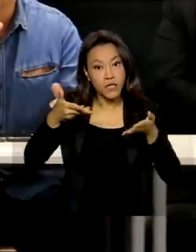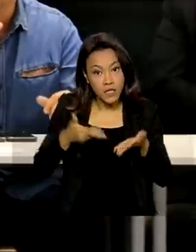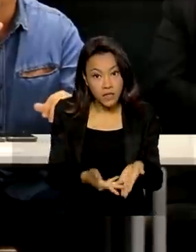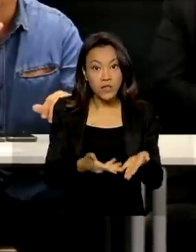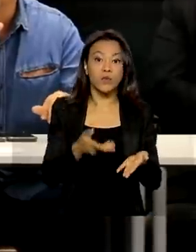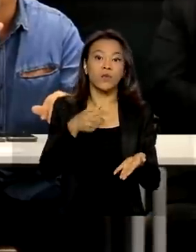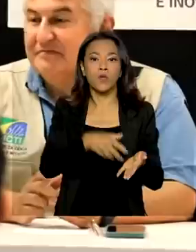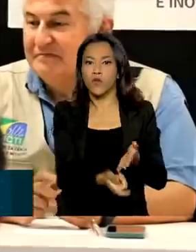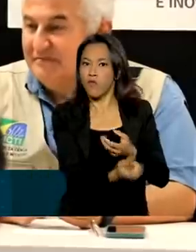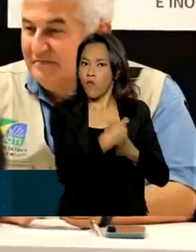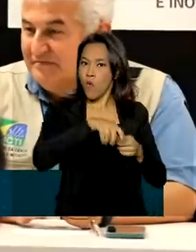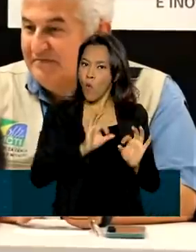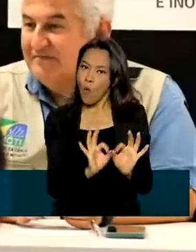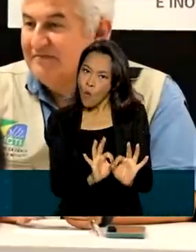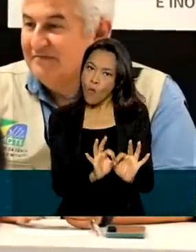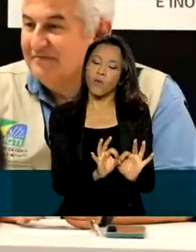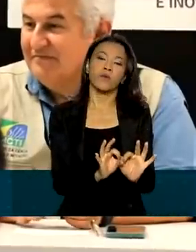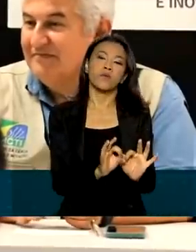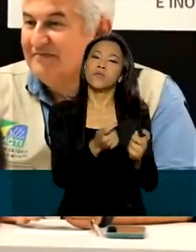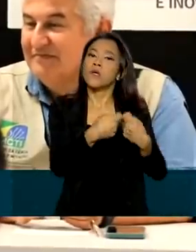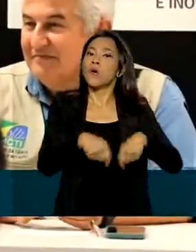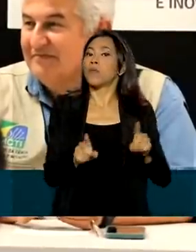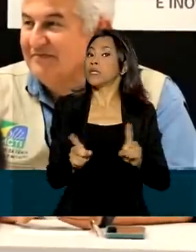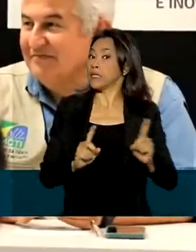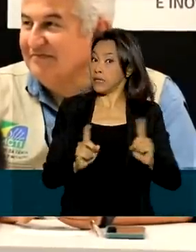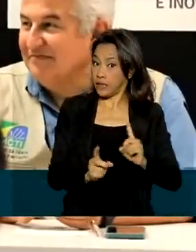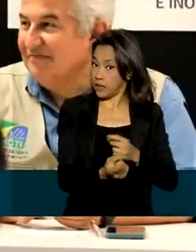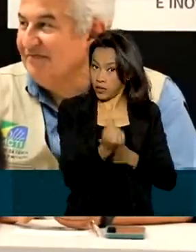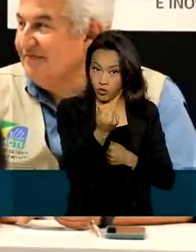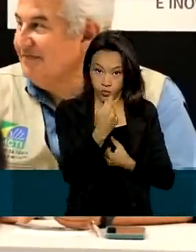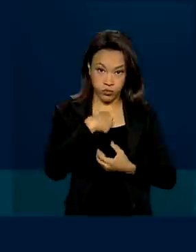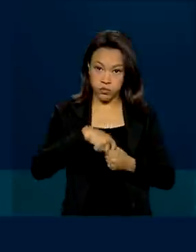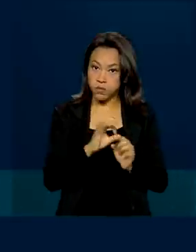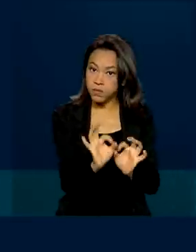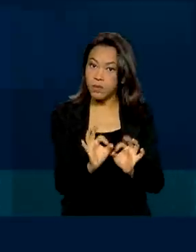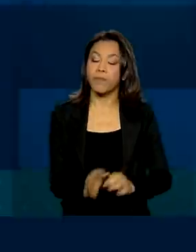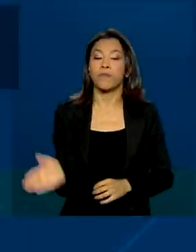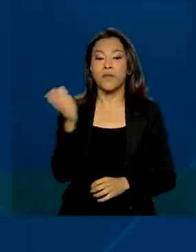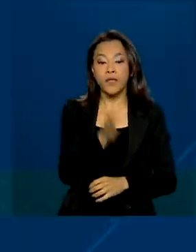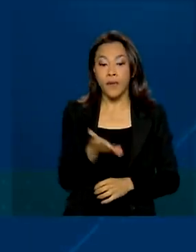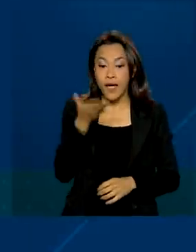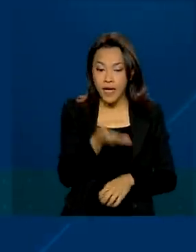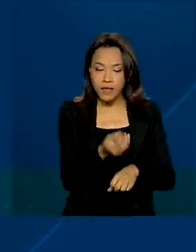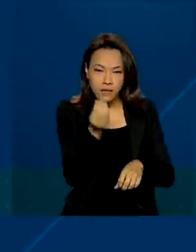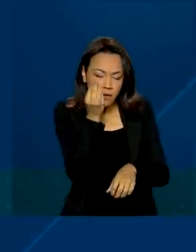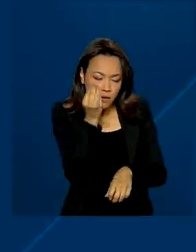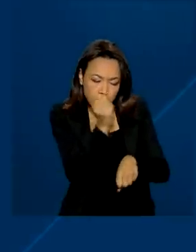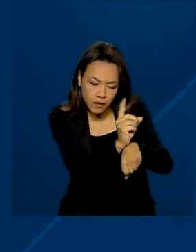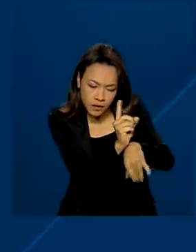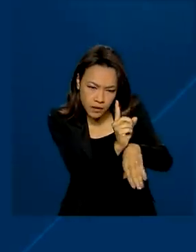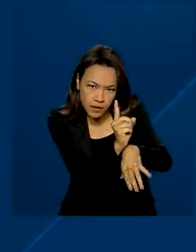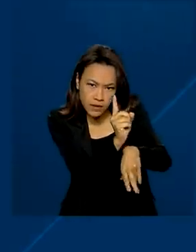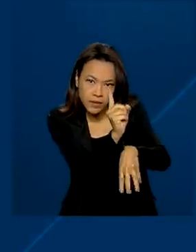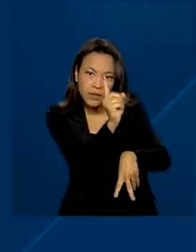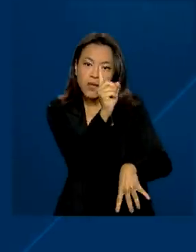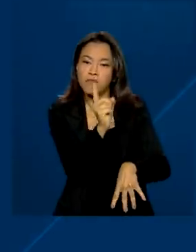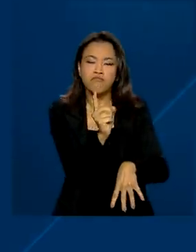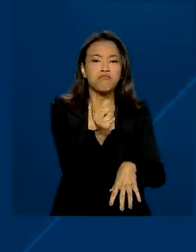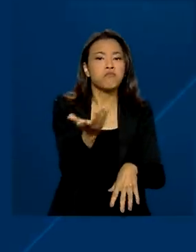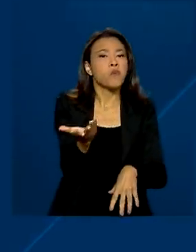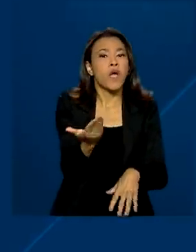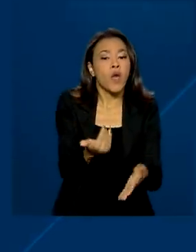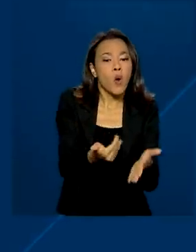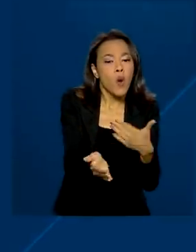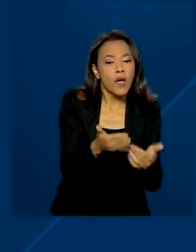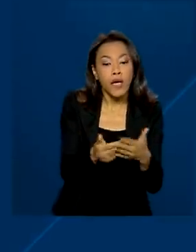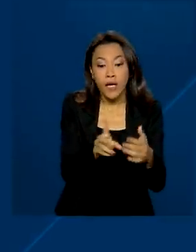reembolsáveis, ou seja, não precisam ser devolvidos. O protótipo de foguete pode ser com qualquer tipo